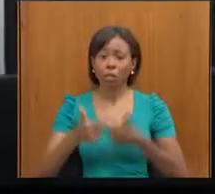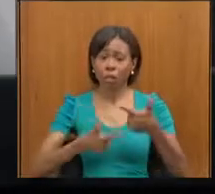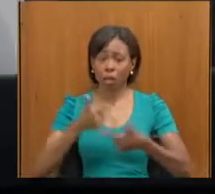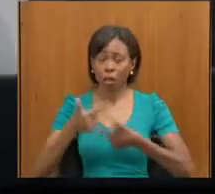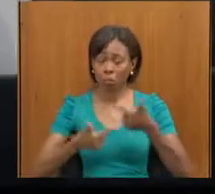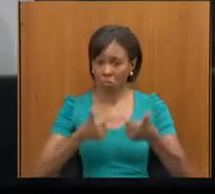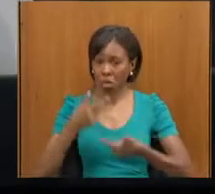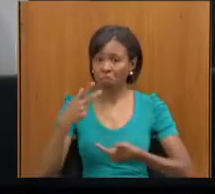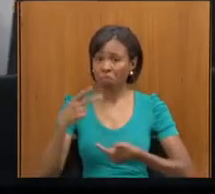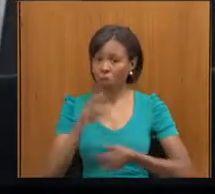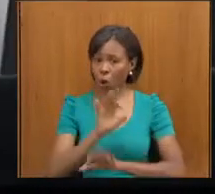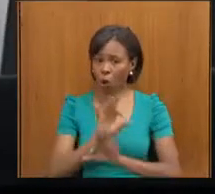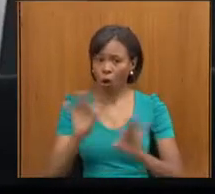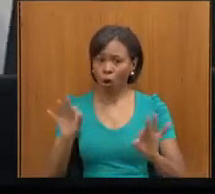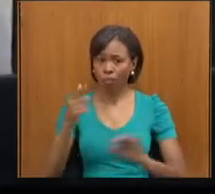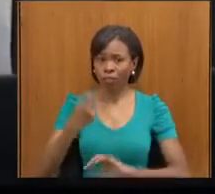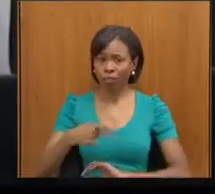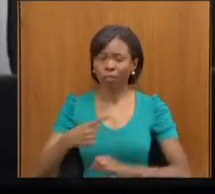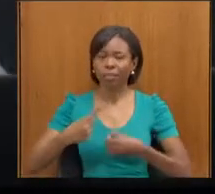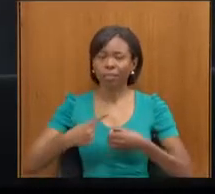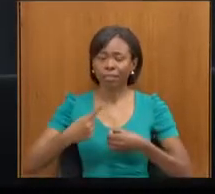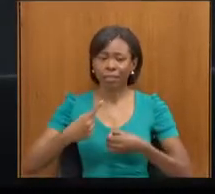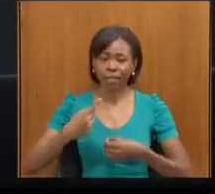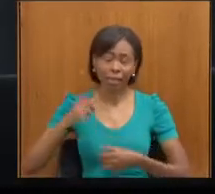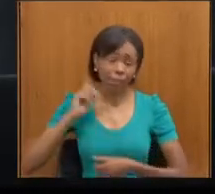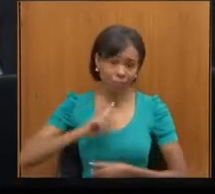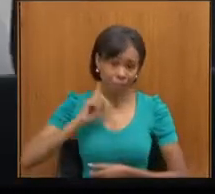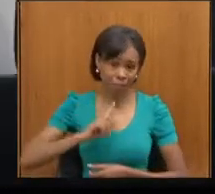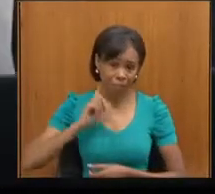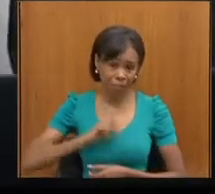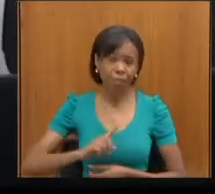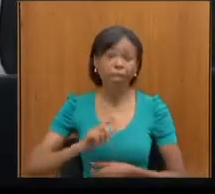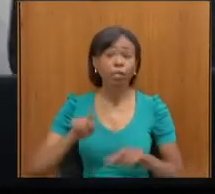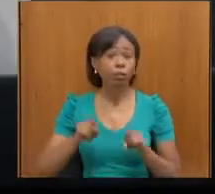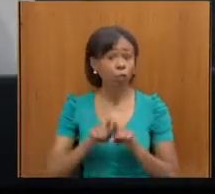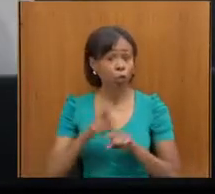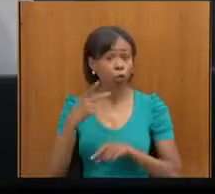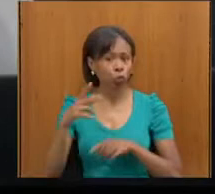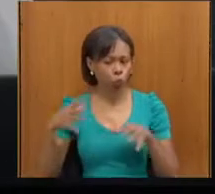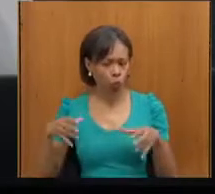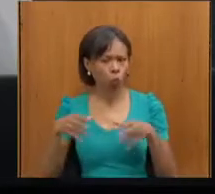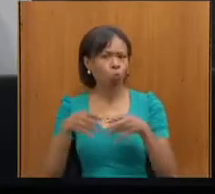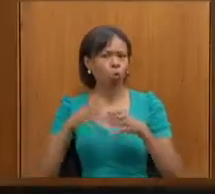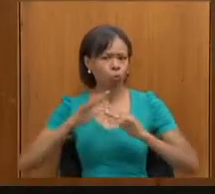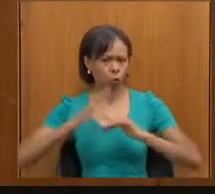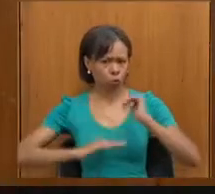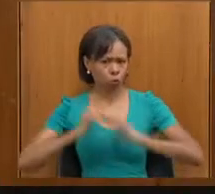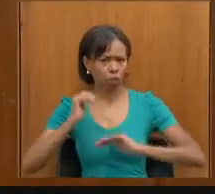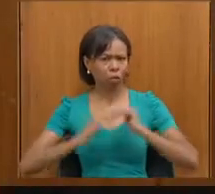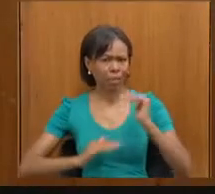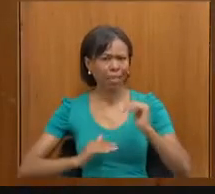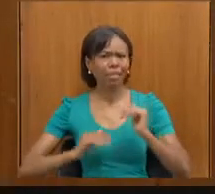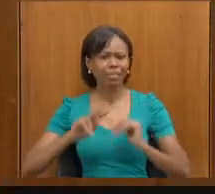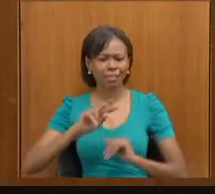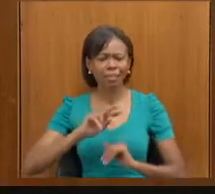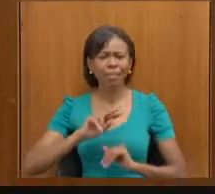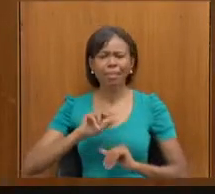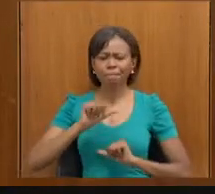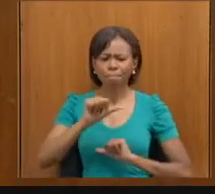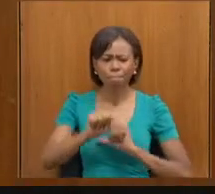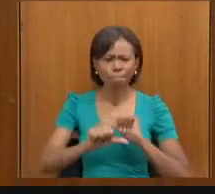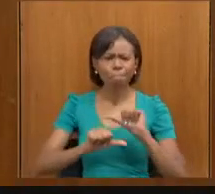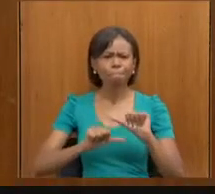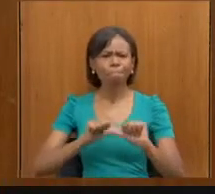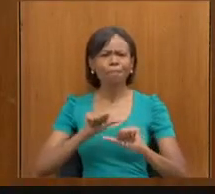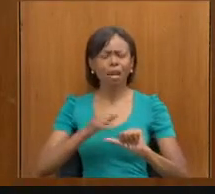dando o máximo junto com toda a sua equipe no MG Transplantes para mudar a história de tantas pessoas que estão aí na